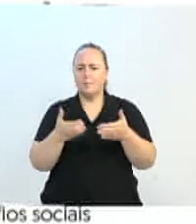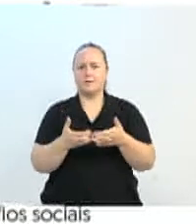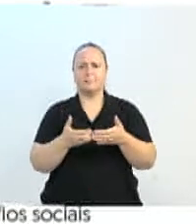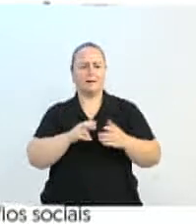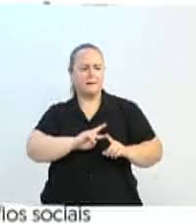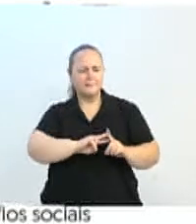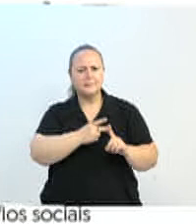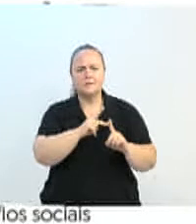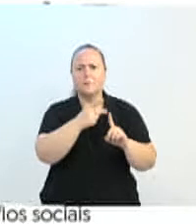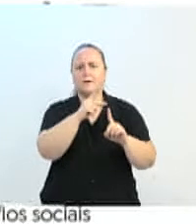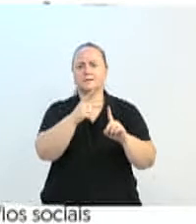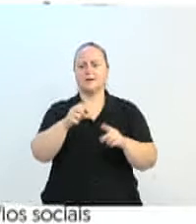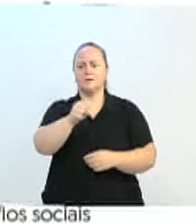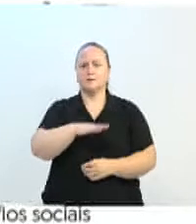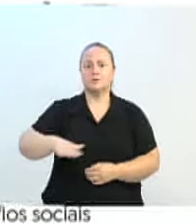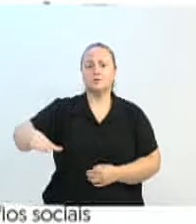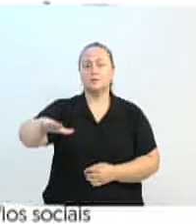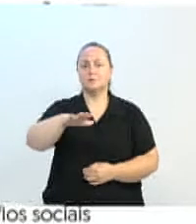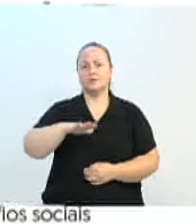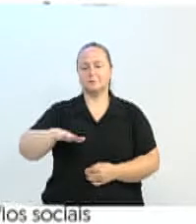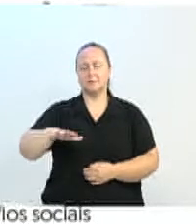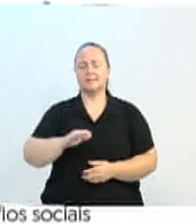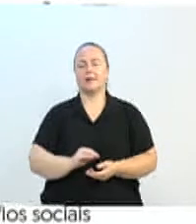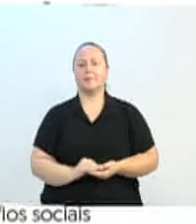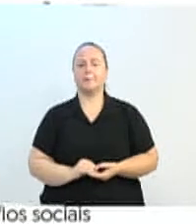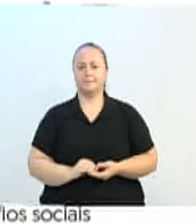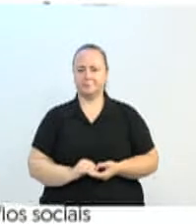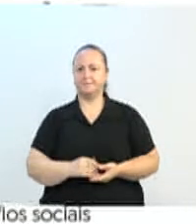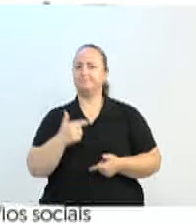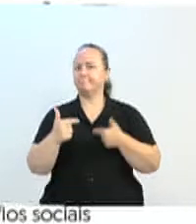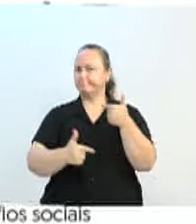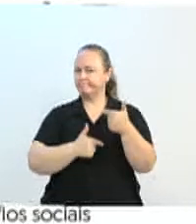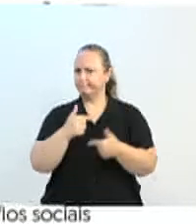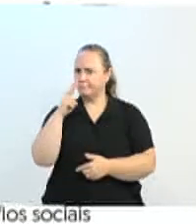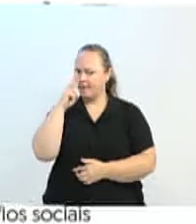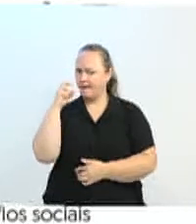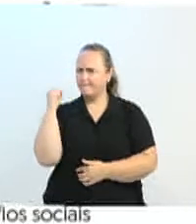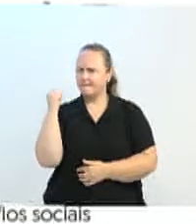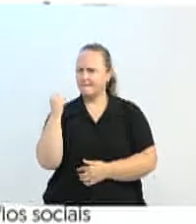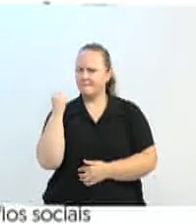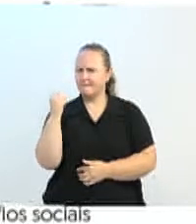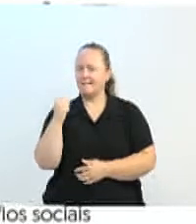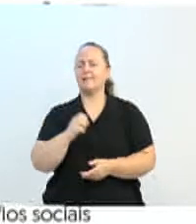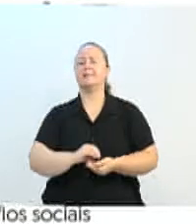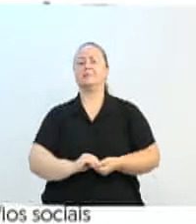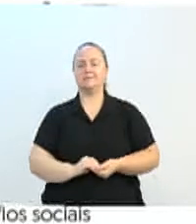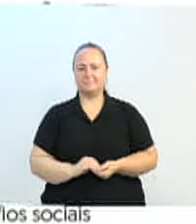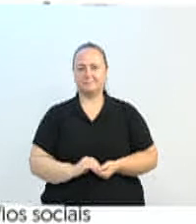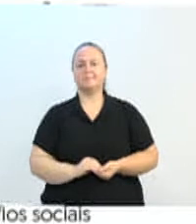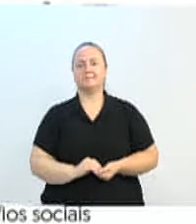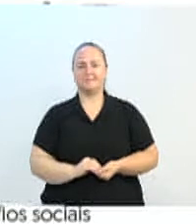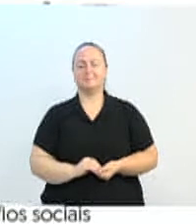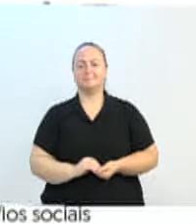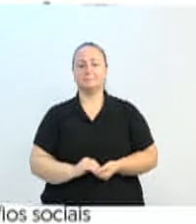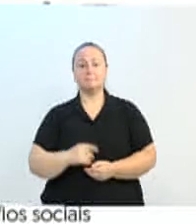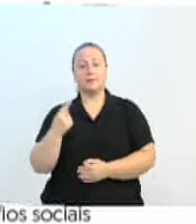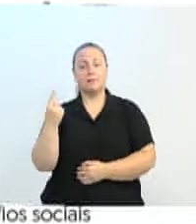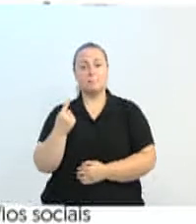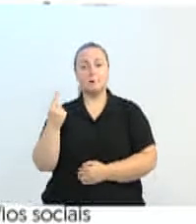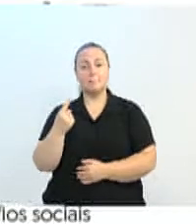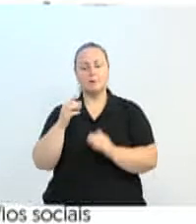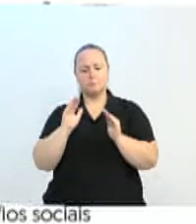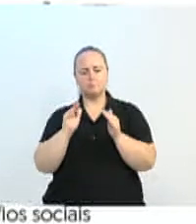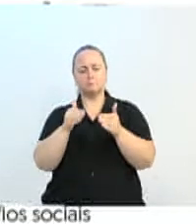social. E aqui nós temos que trabalhar fortemente. Eu sempre digo que talvez a primeira função devesse ser a comunidade,